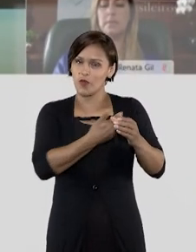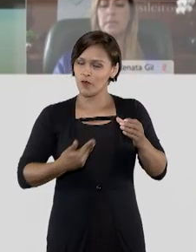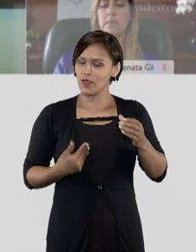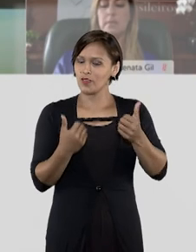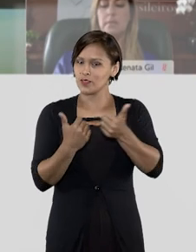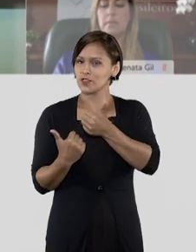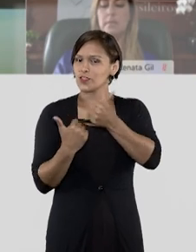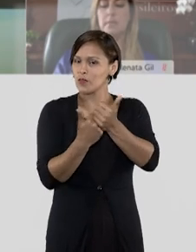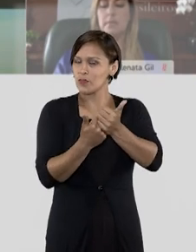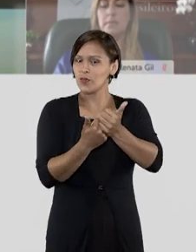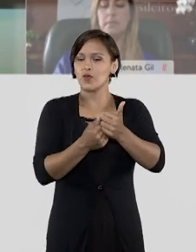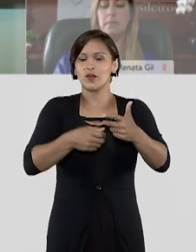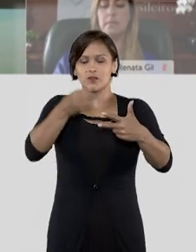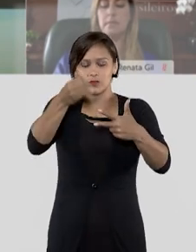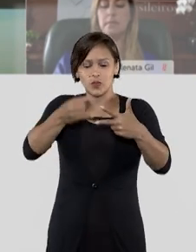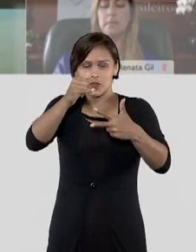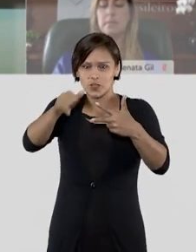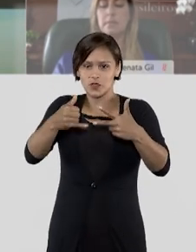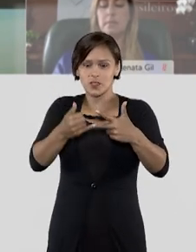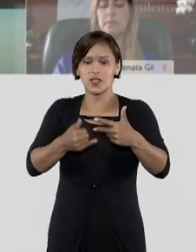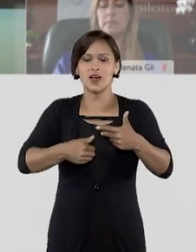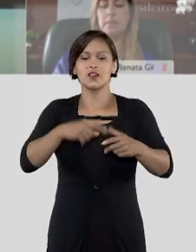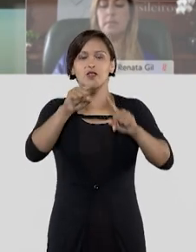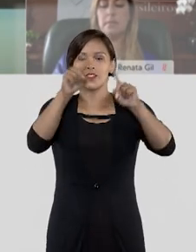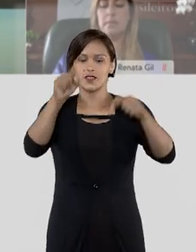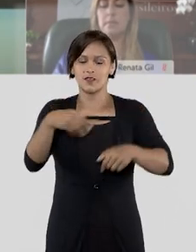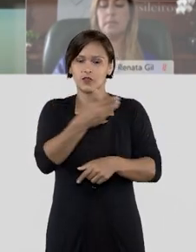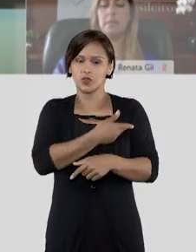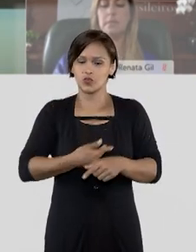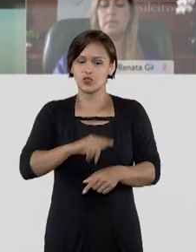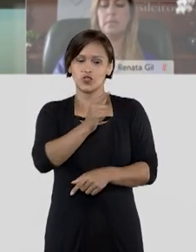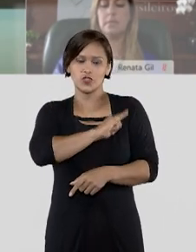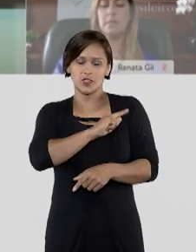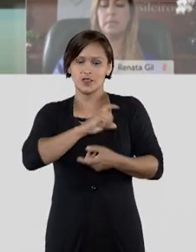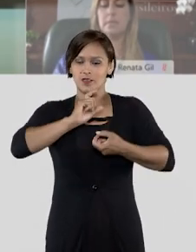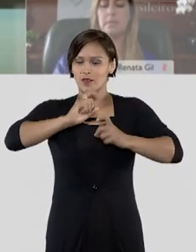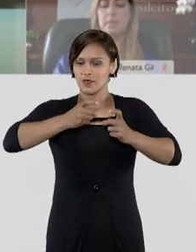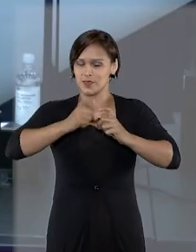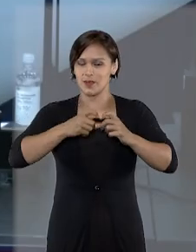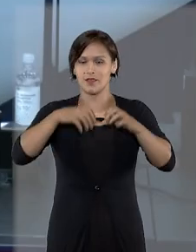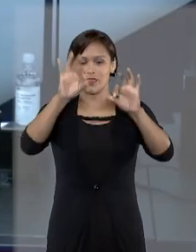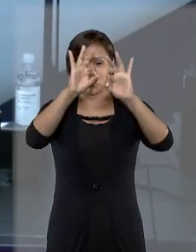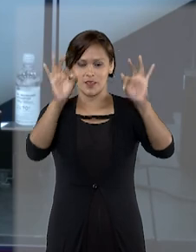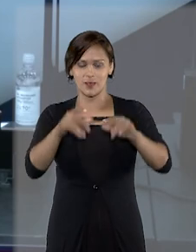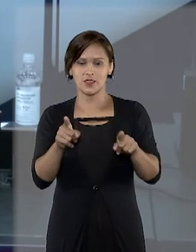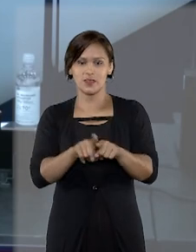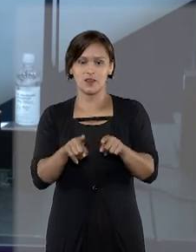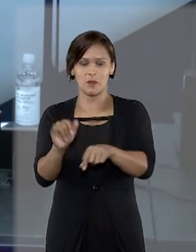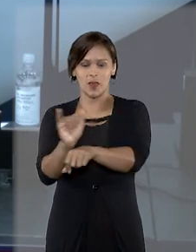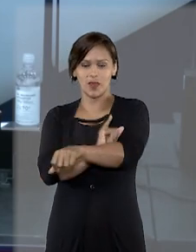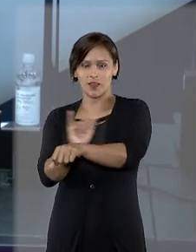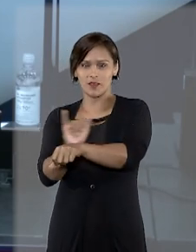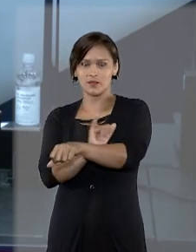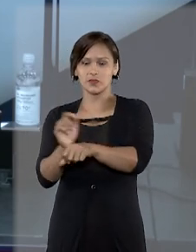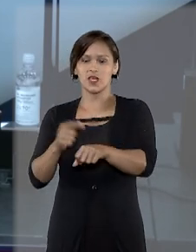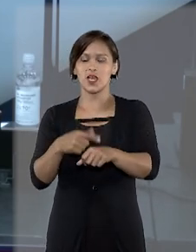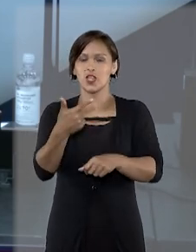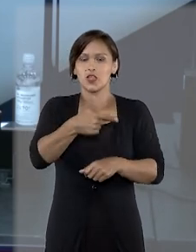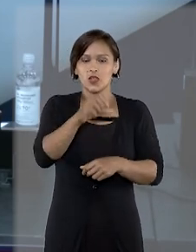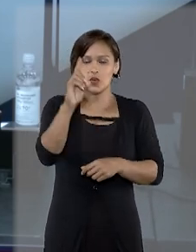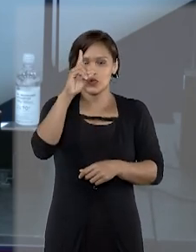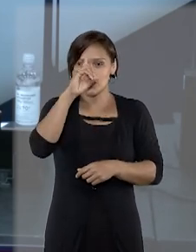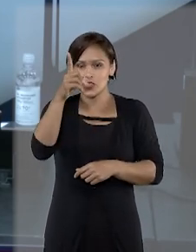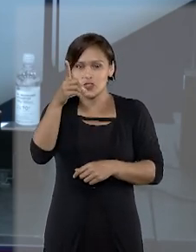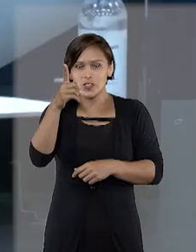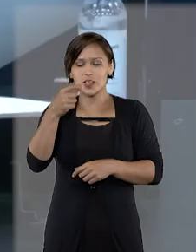colaborativa do Poder Judiciário e servidores das áreas de gestão estratégica e estatística. Durante dois dias, a produtividade dos